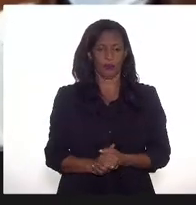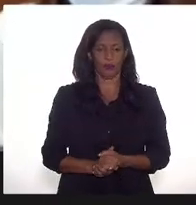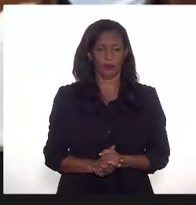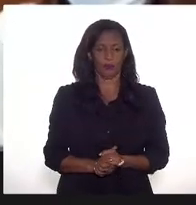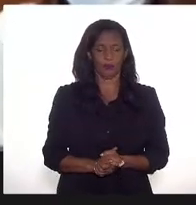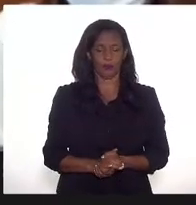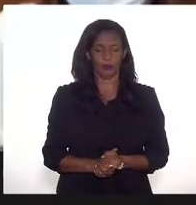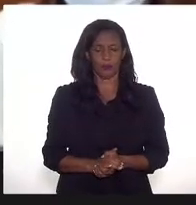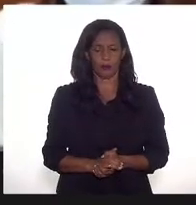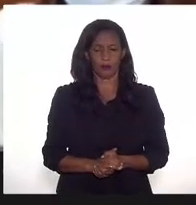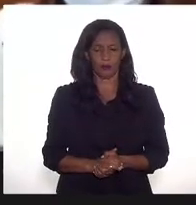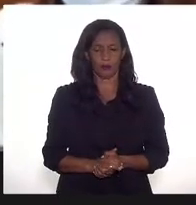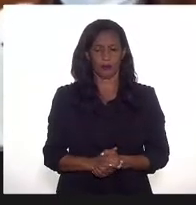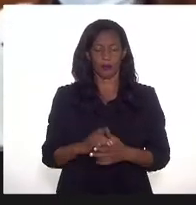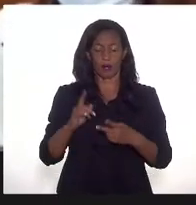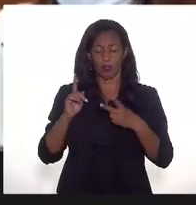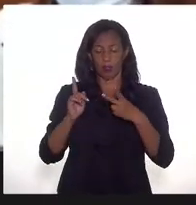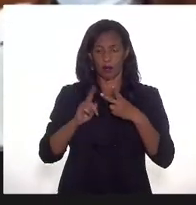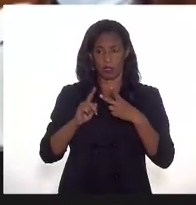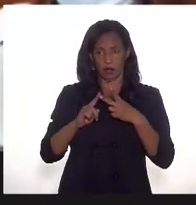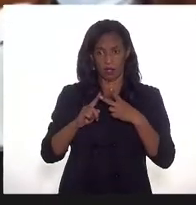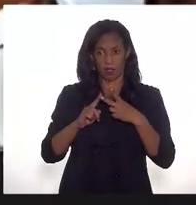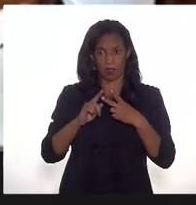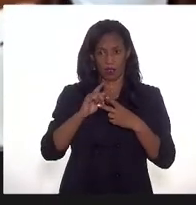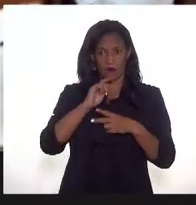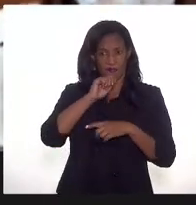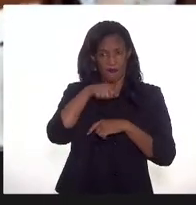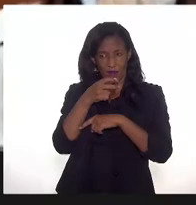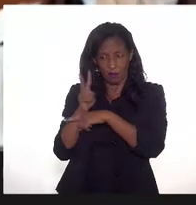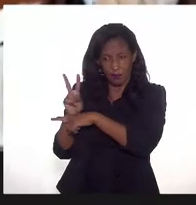E sobre a fiscalização em loco,